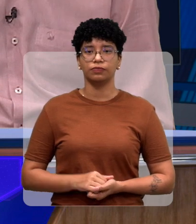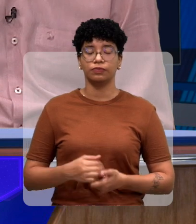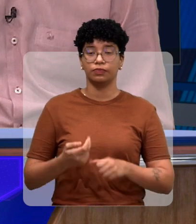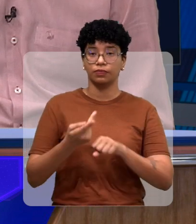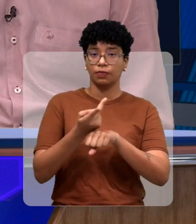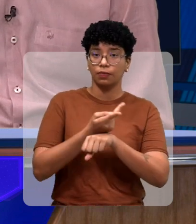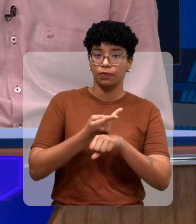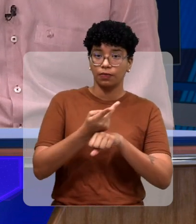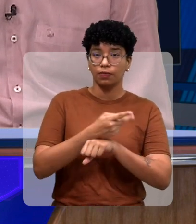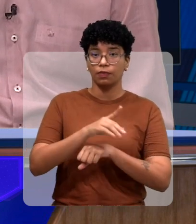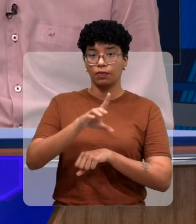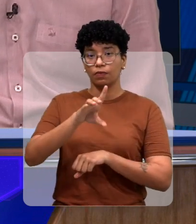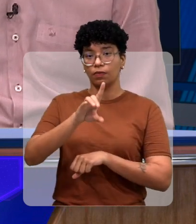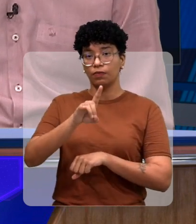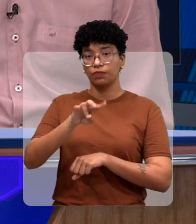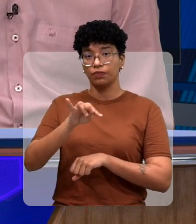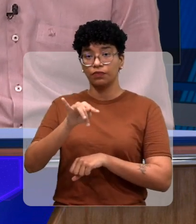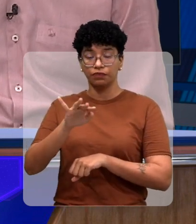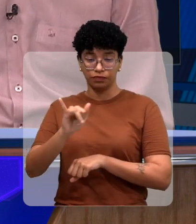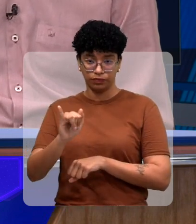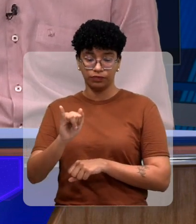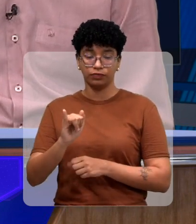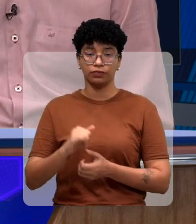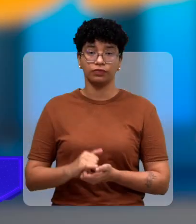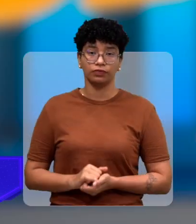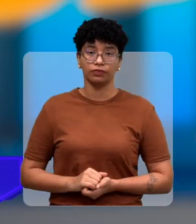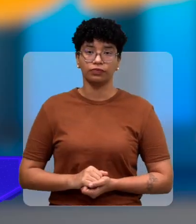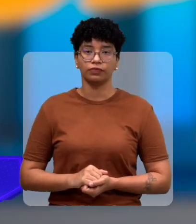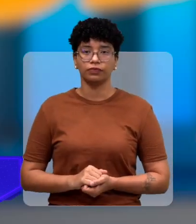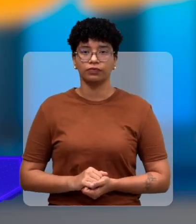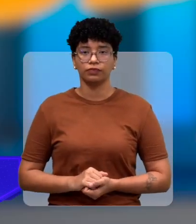procurar demite ali na vinda presidente médicos e